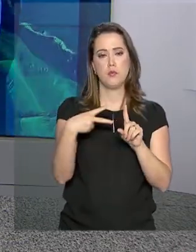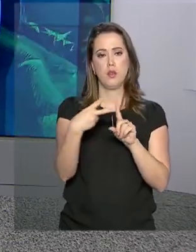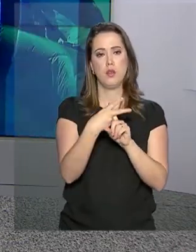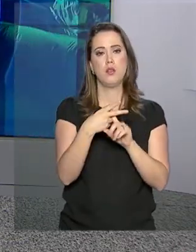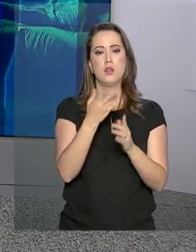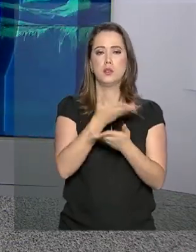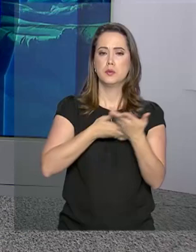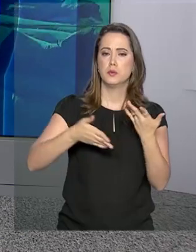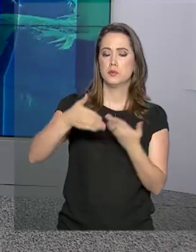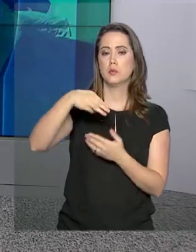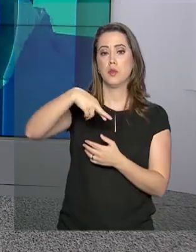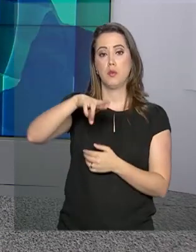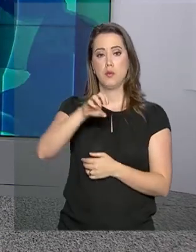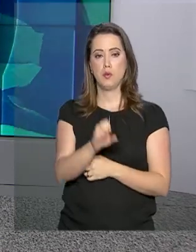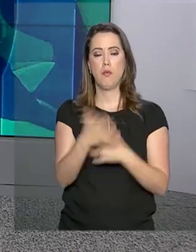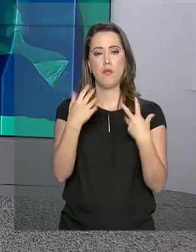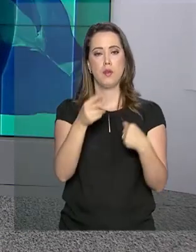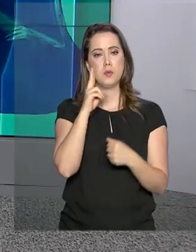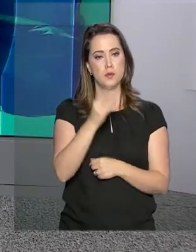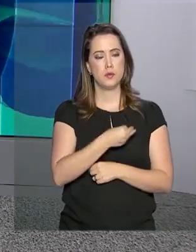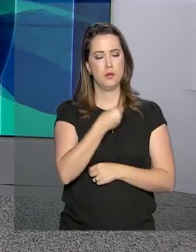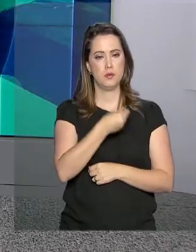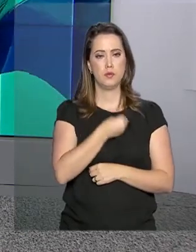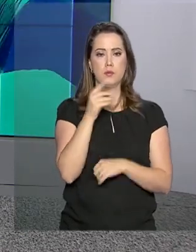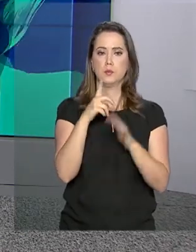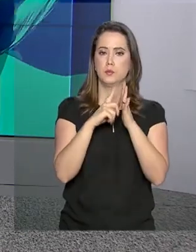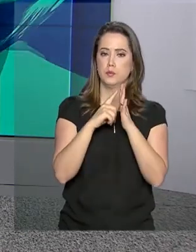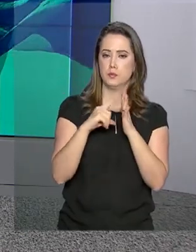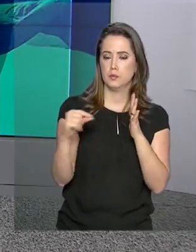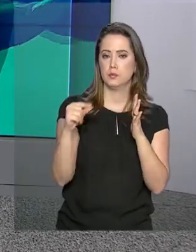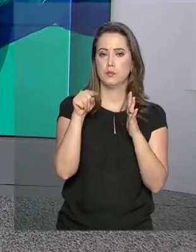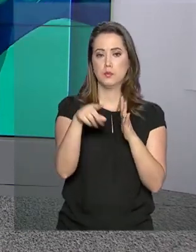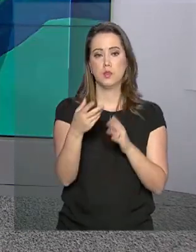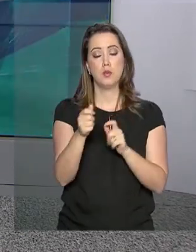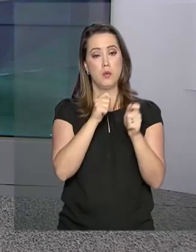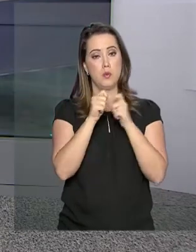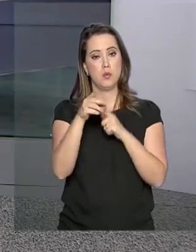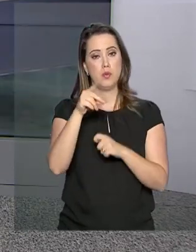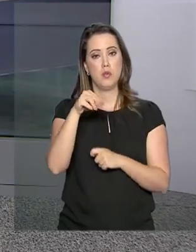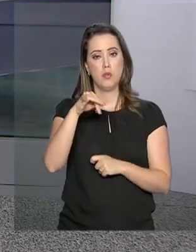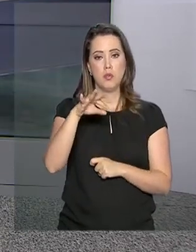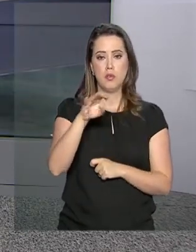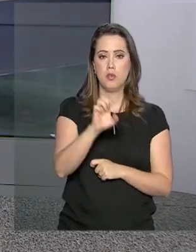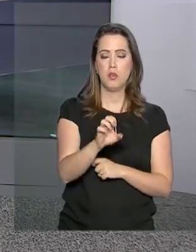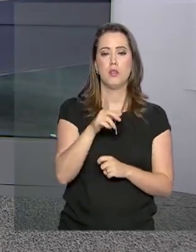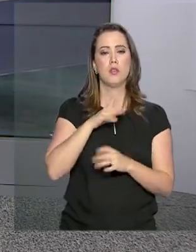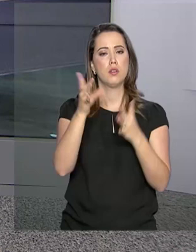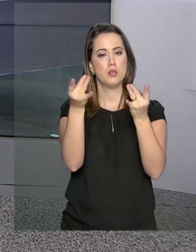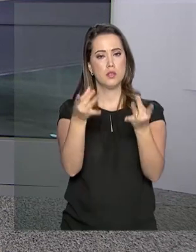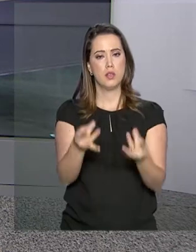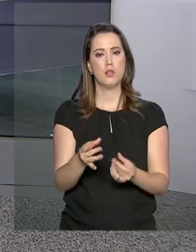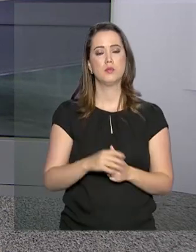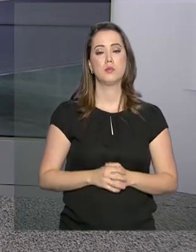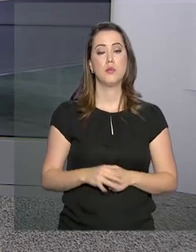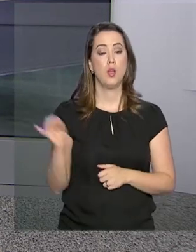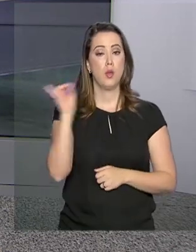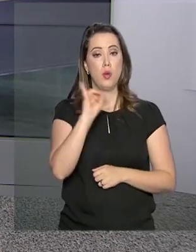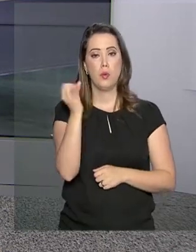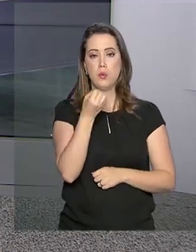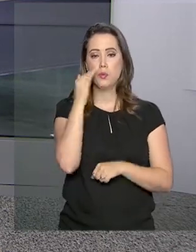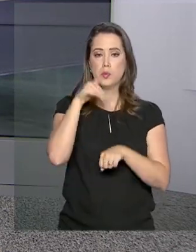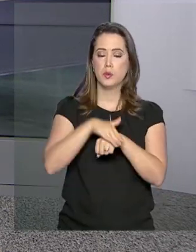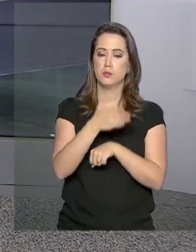relações exteriores. Vamos ao vivo ao Palácio do Planalto, onde a repórter Daniele Popov tem os detalhes. Olá,